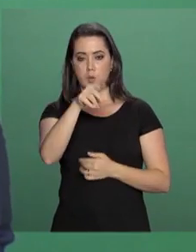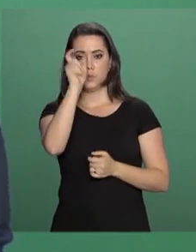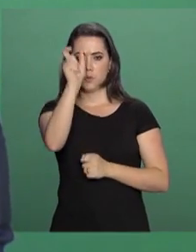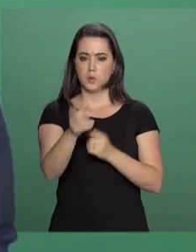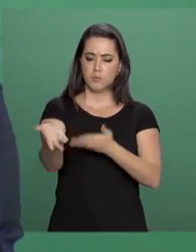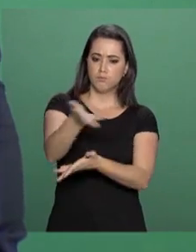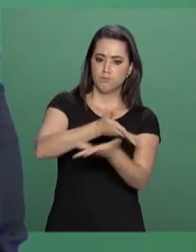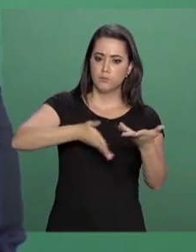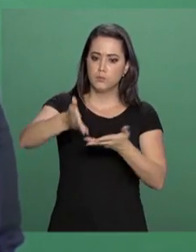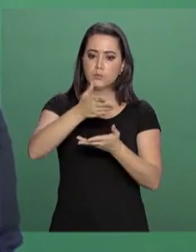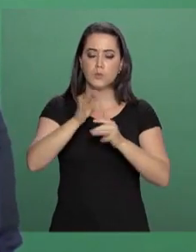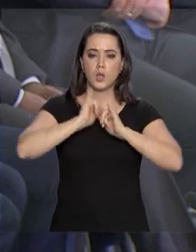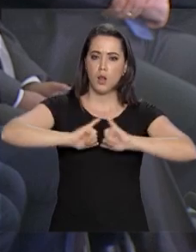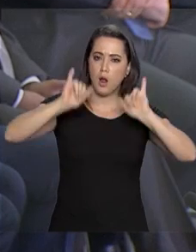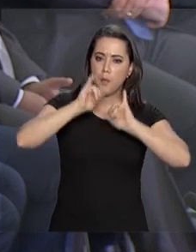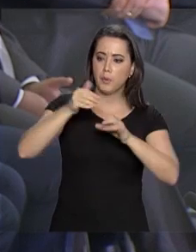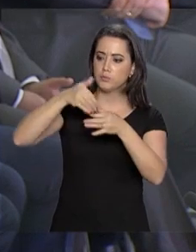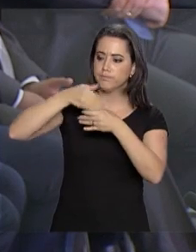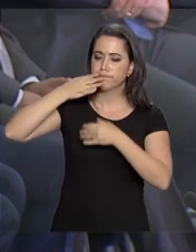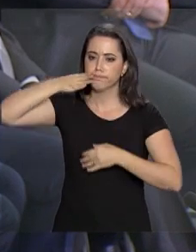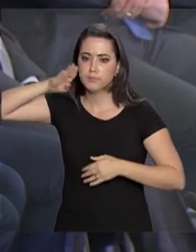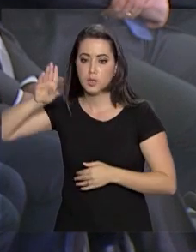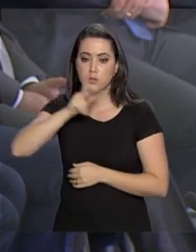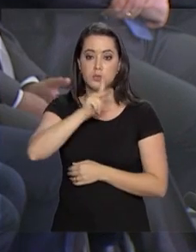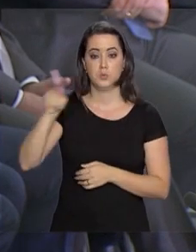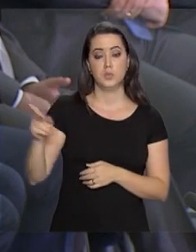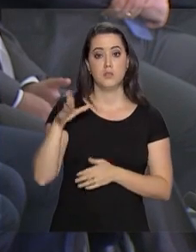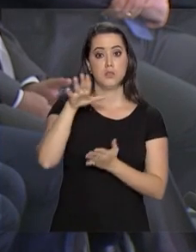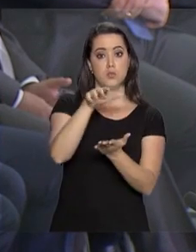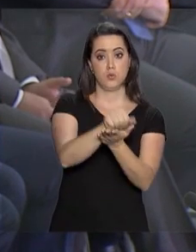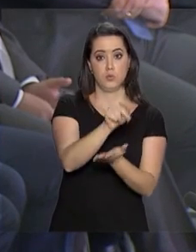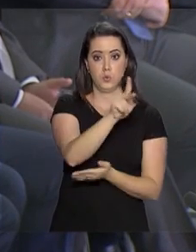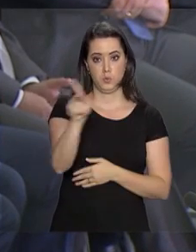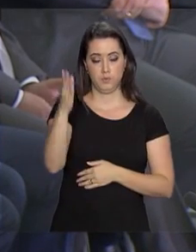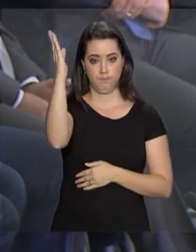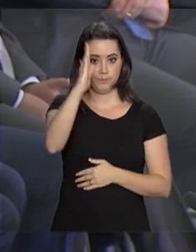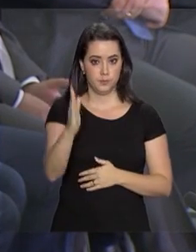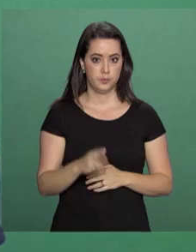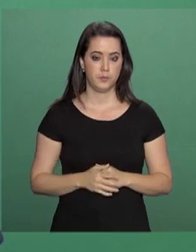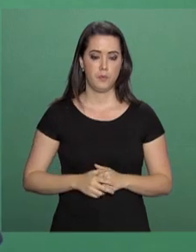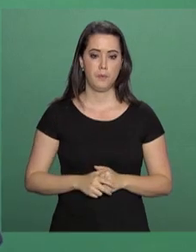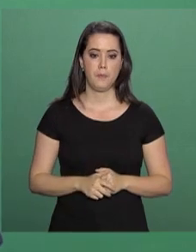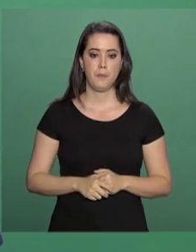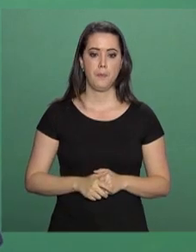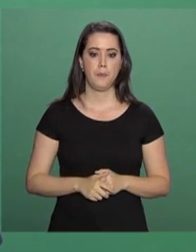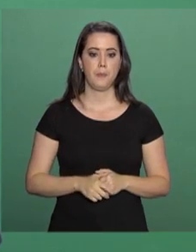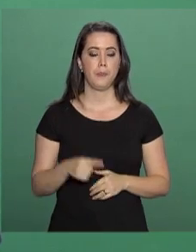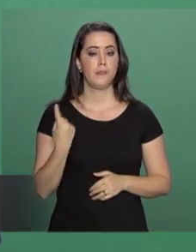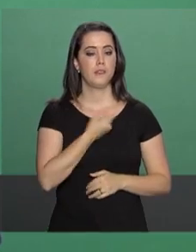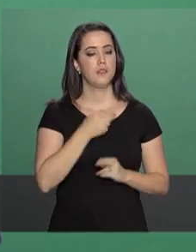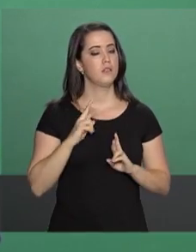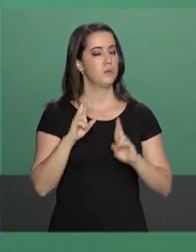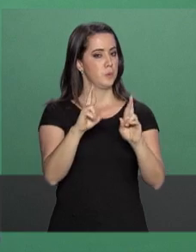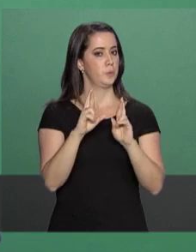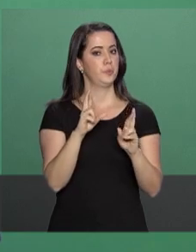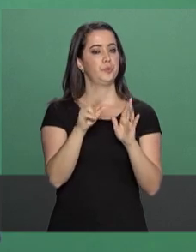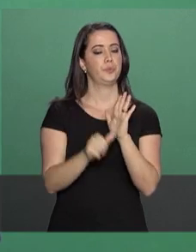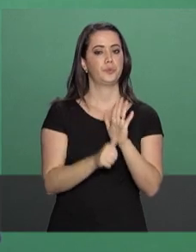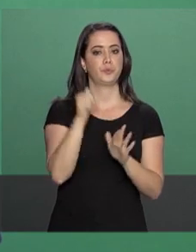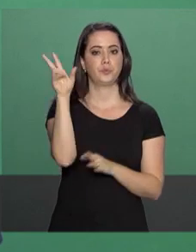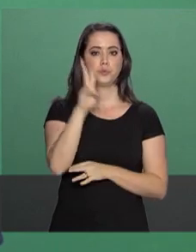articuladores na campanha presidencial que o elegeu presidente do Brasil. Esperamos pela primeira vez,